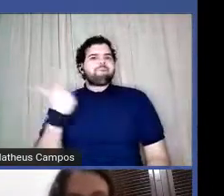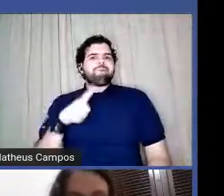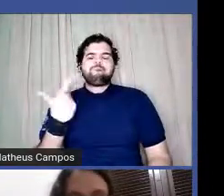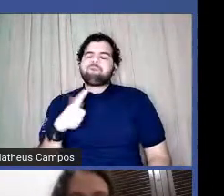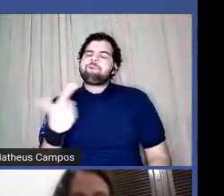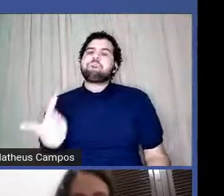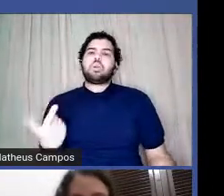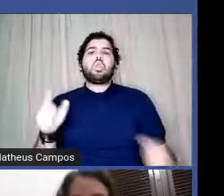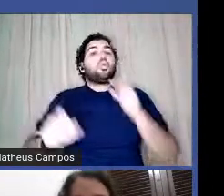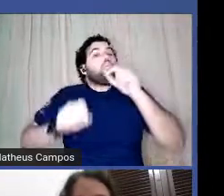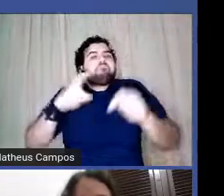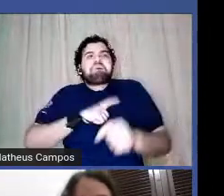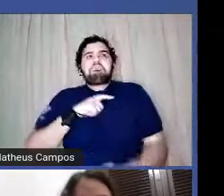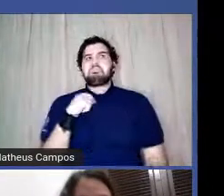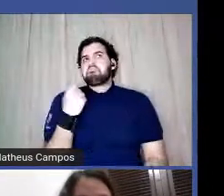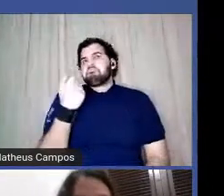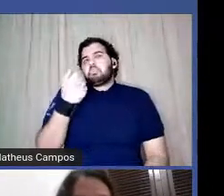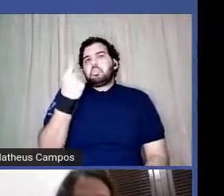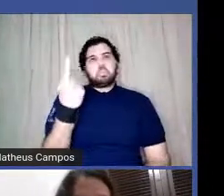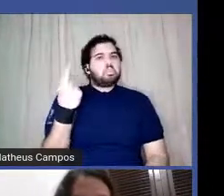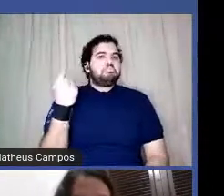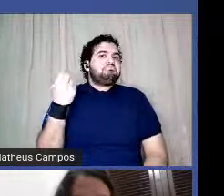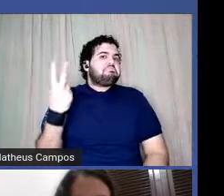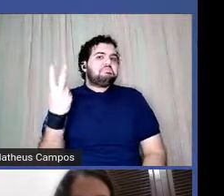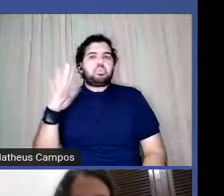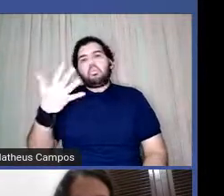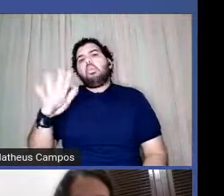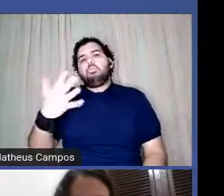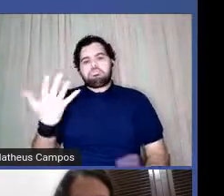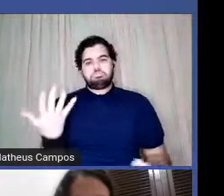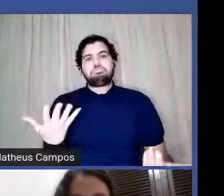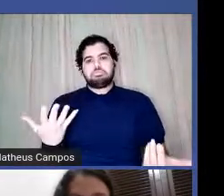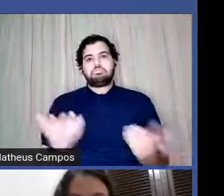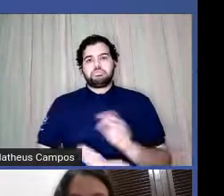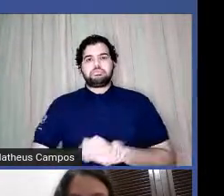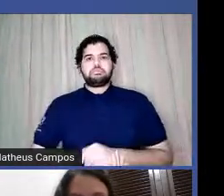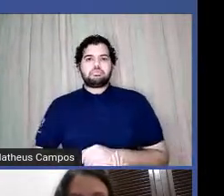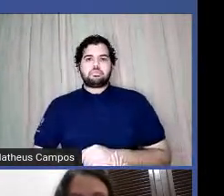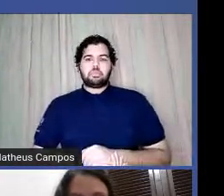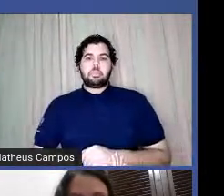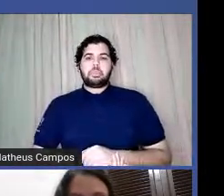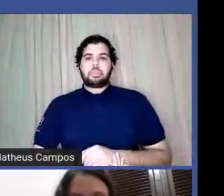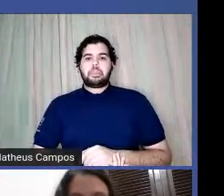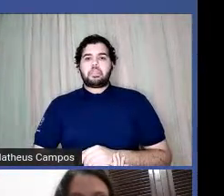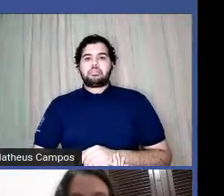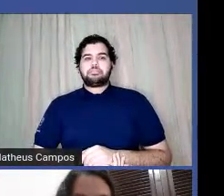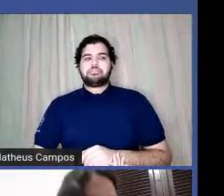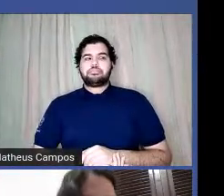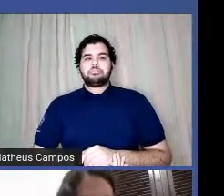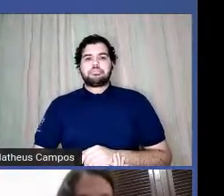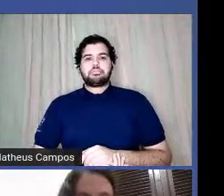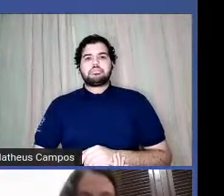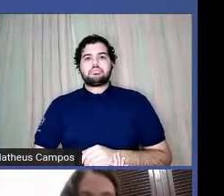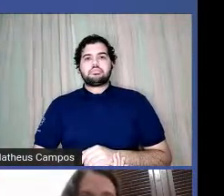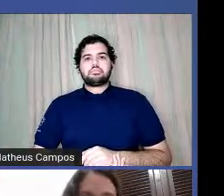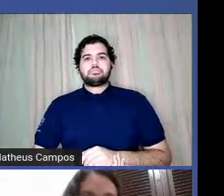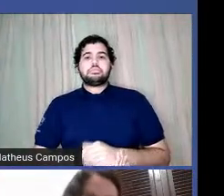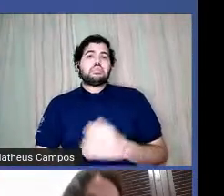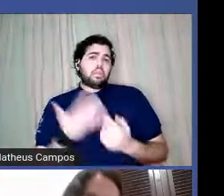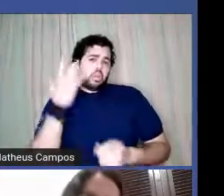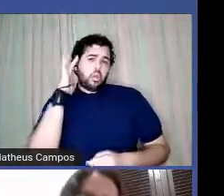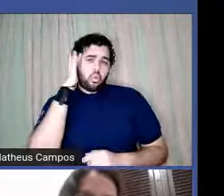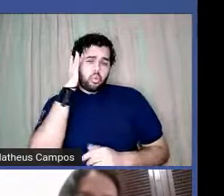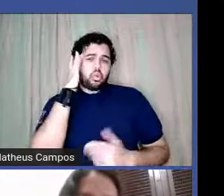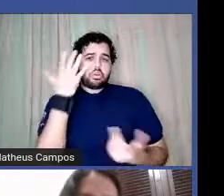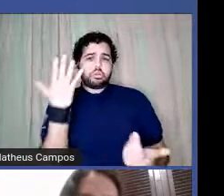O que tinha era uma, duas, né? E, assim, eu acho que é